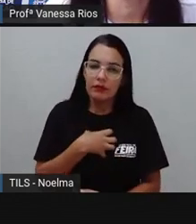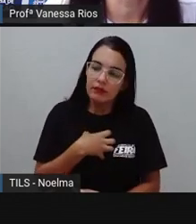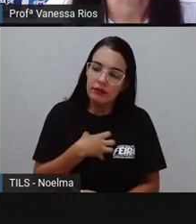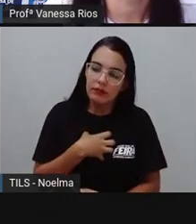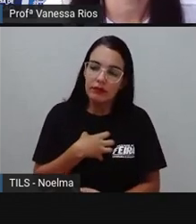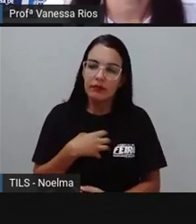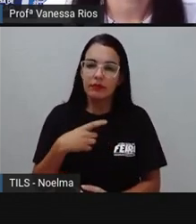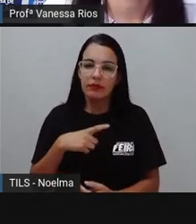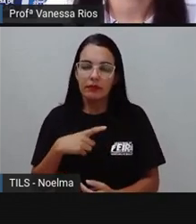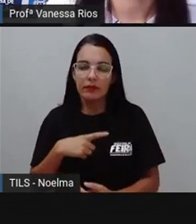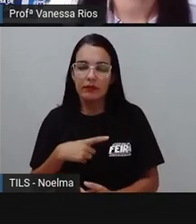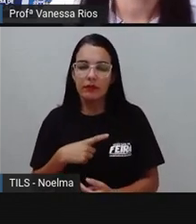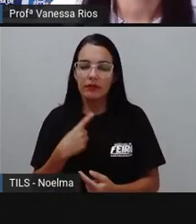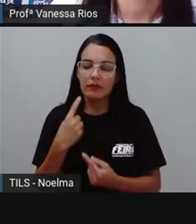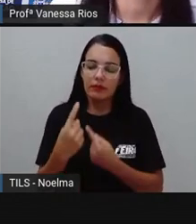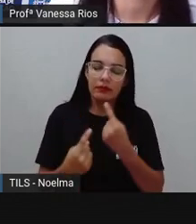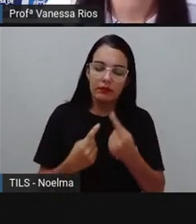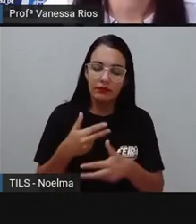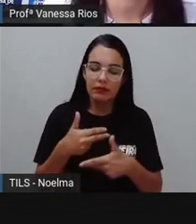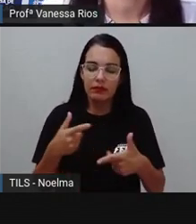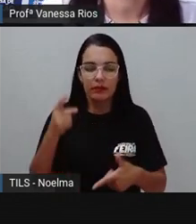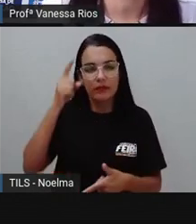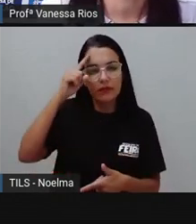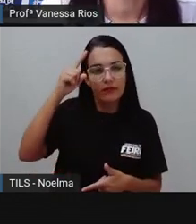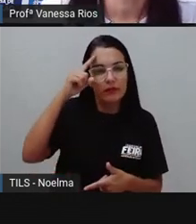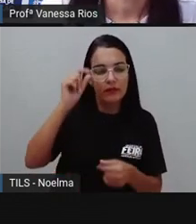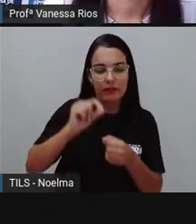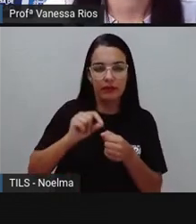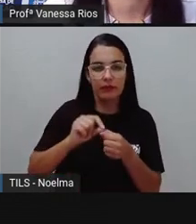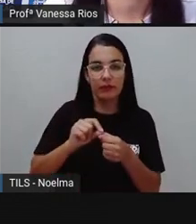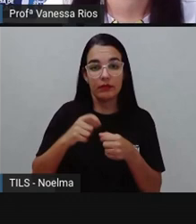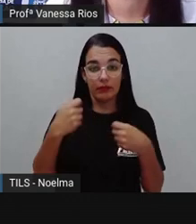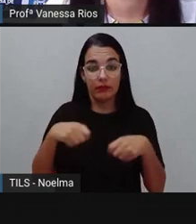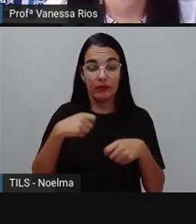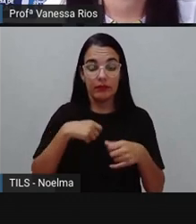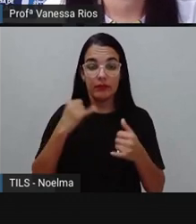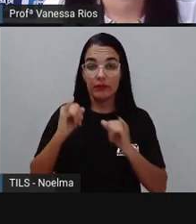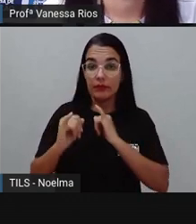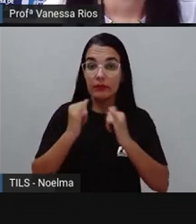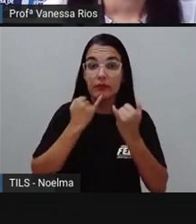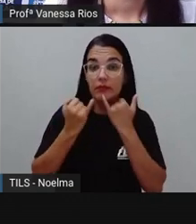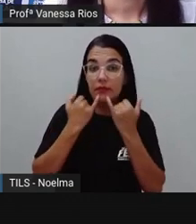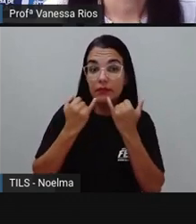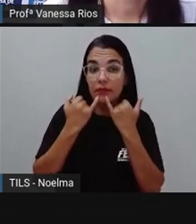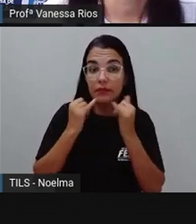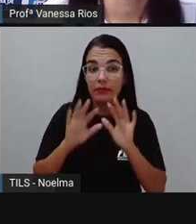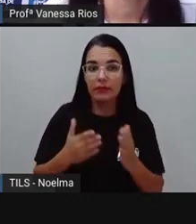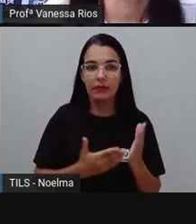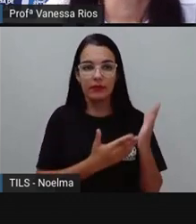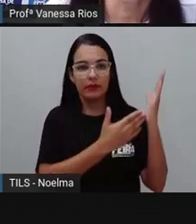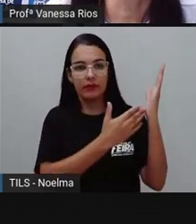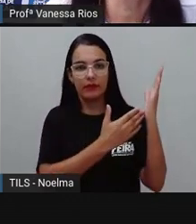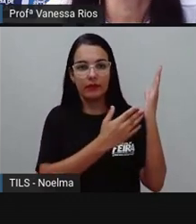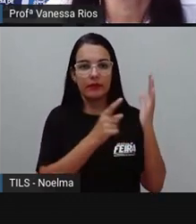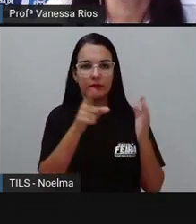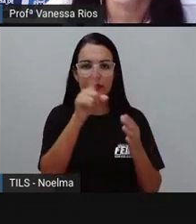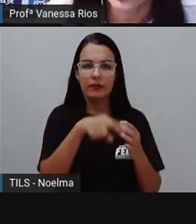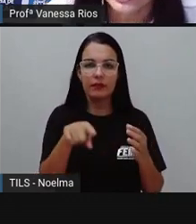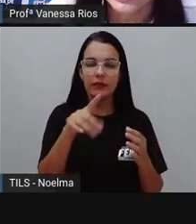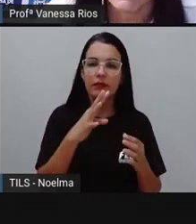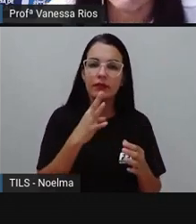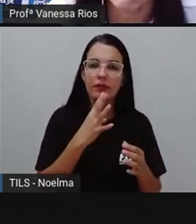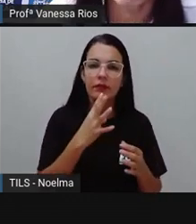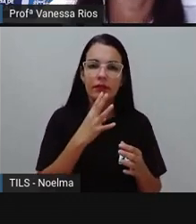cotidianas. Então vamos lá observar quais as informações esse texto traz para nós. Conhece as formas de